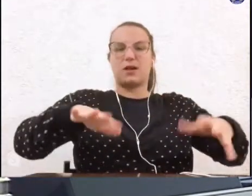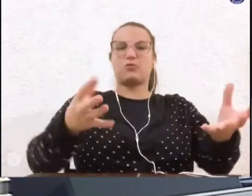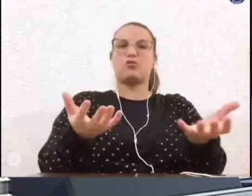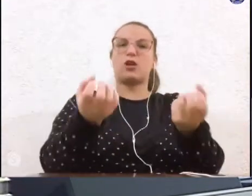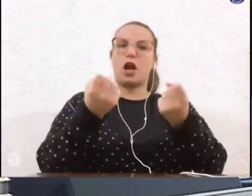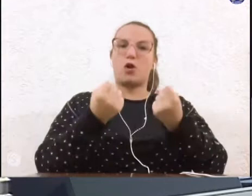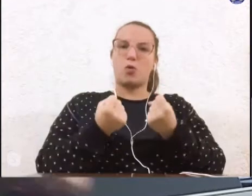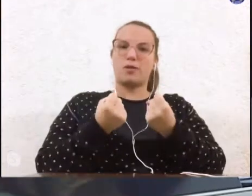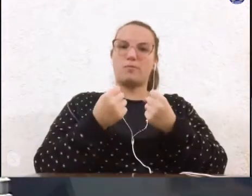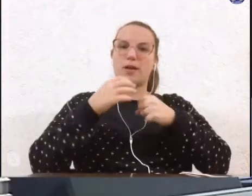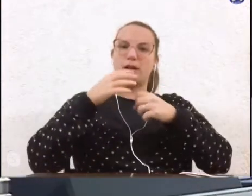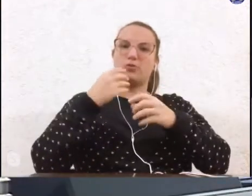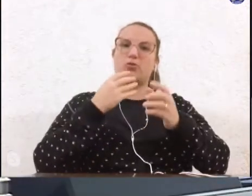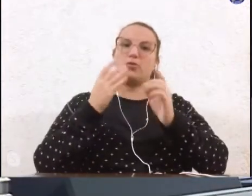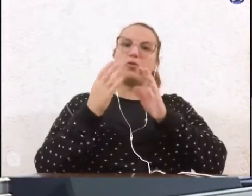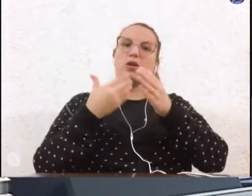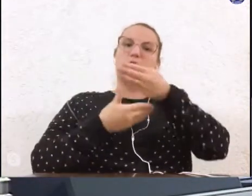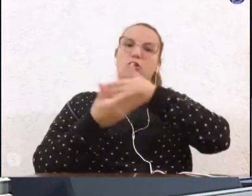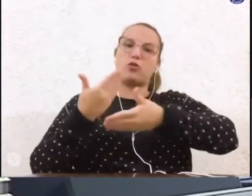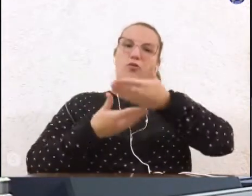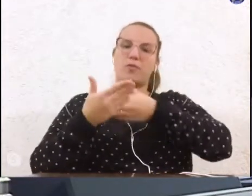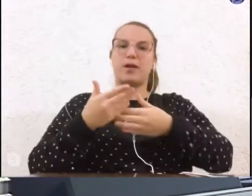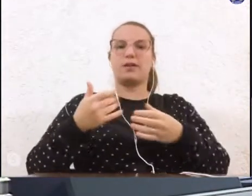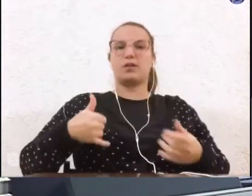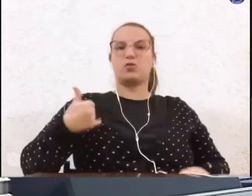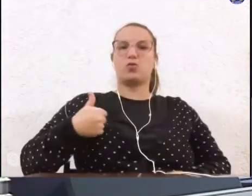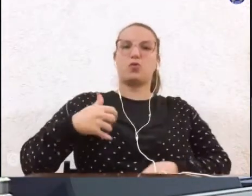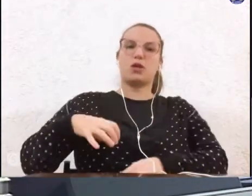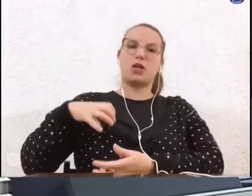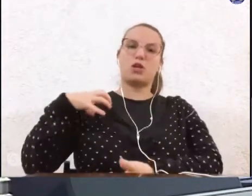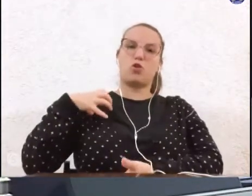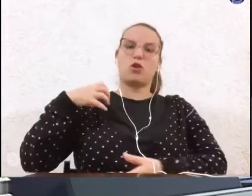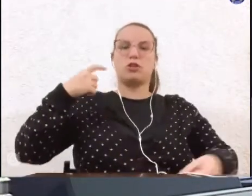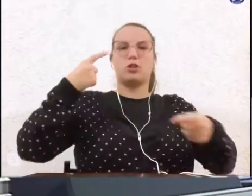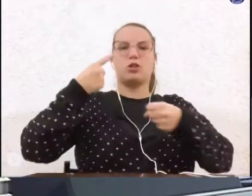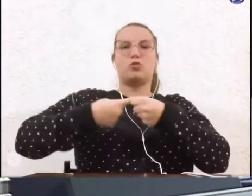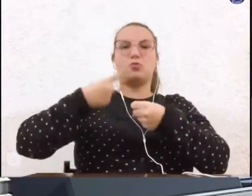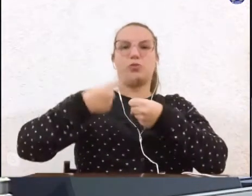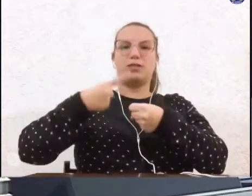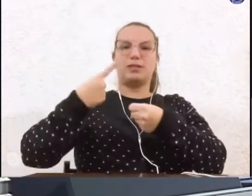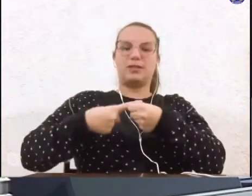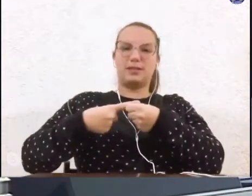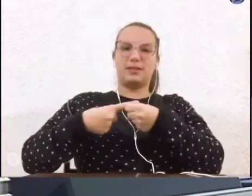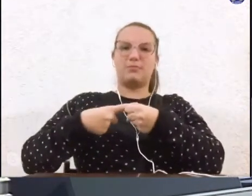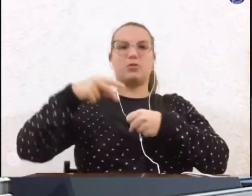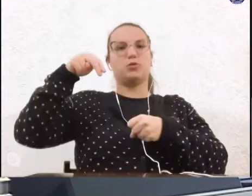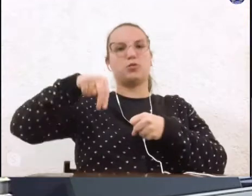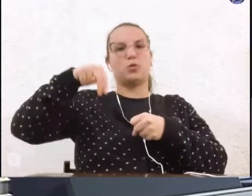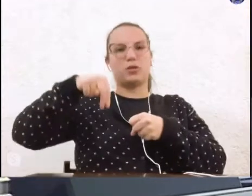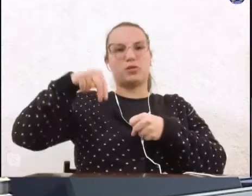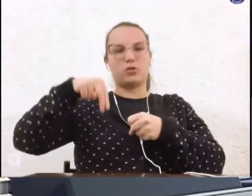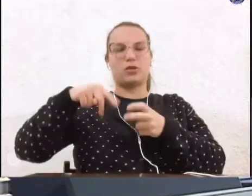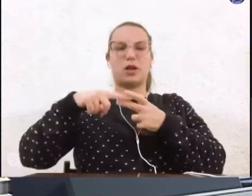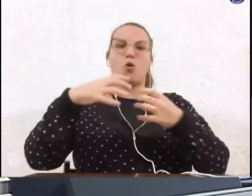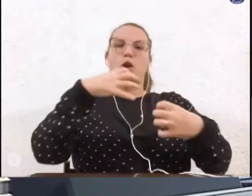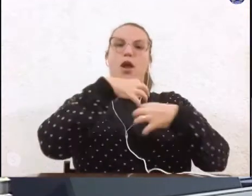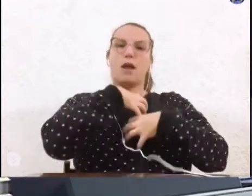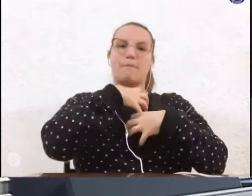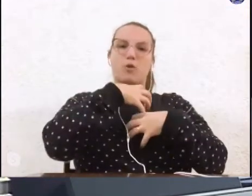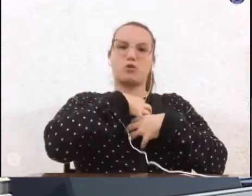qual a condição dos idosos do município no sentido nutricional, emocional,